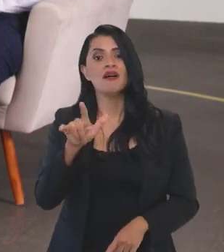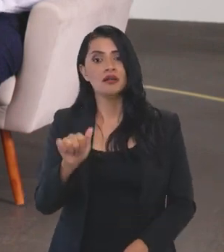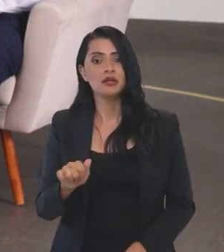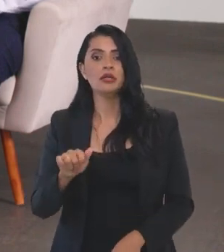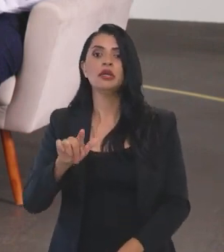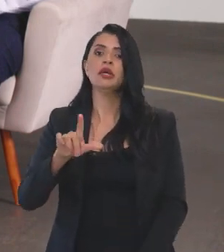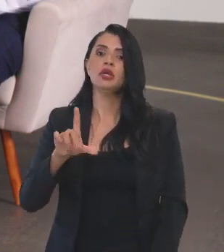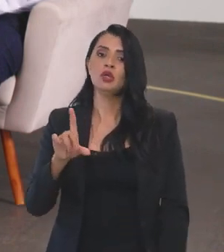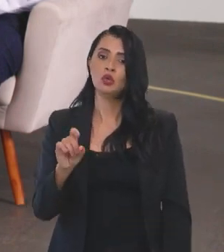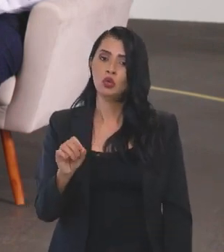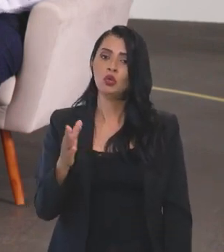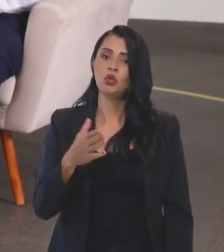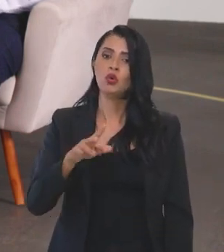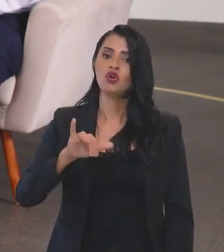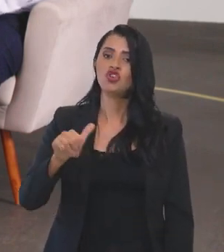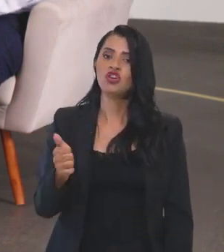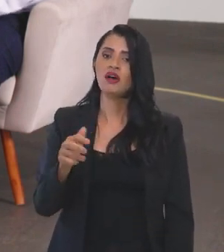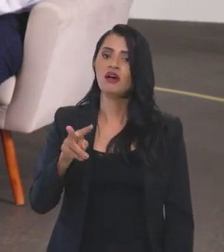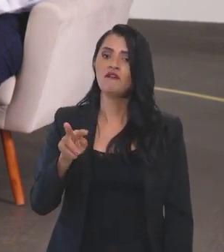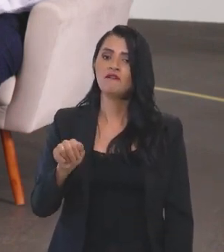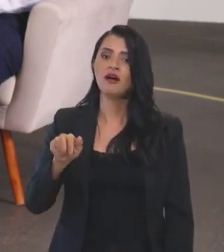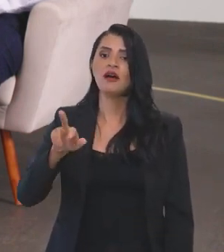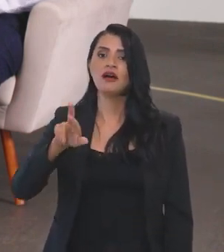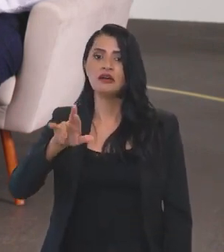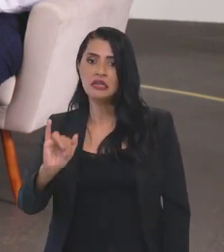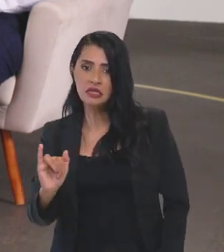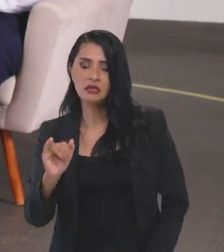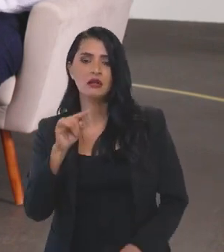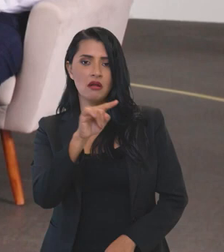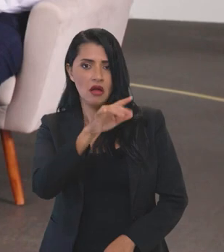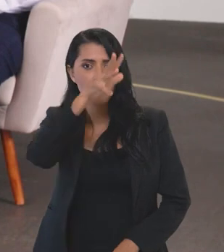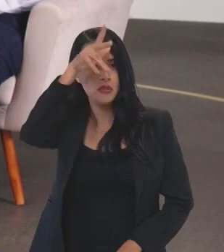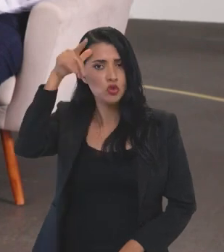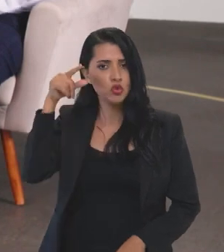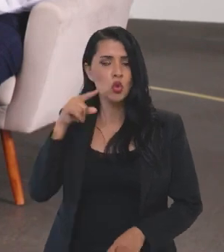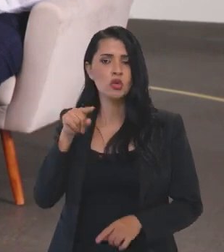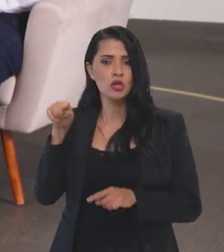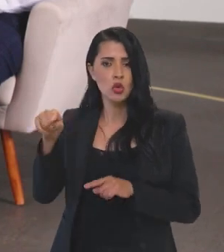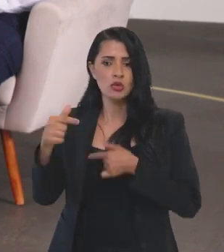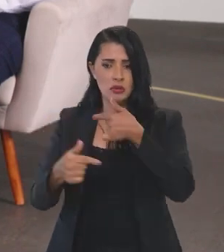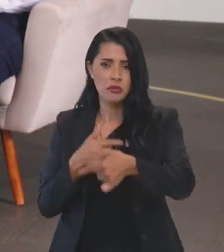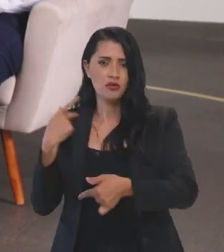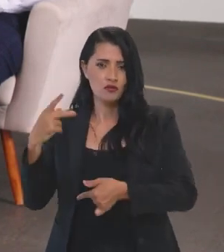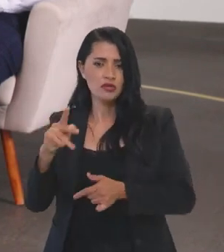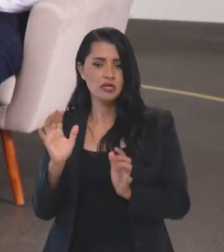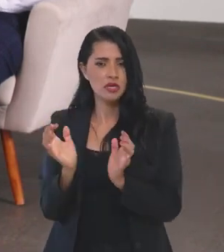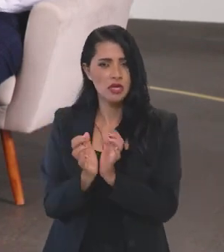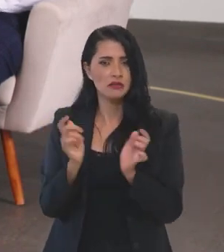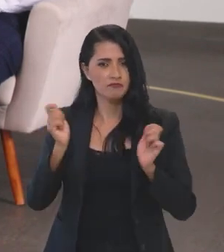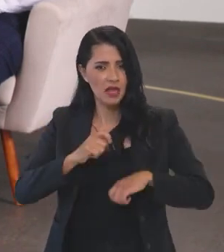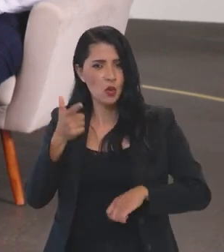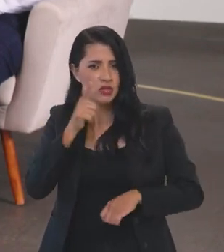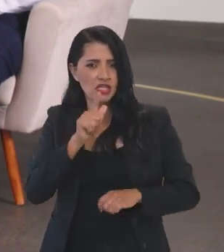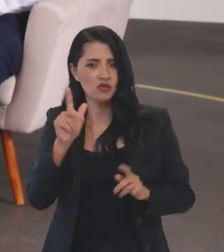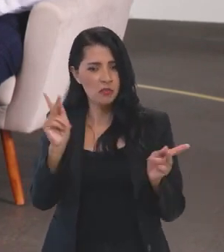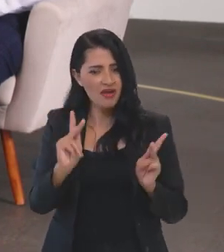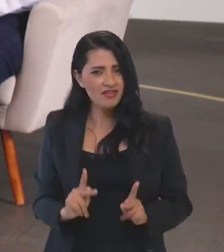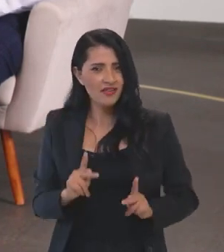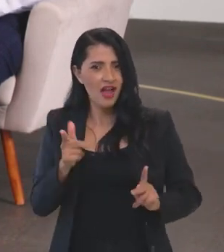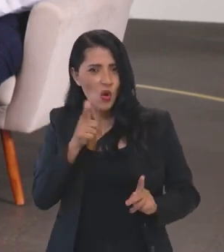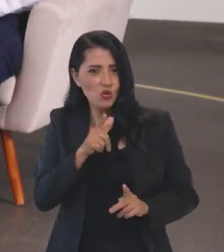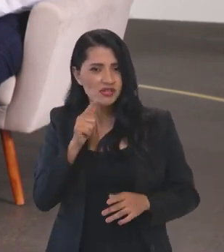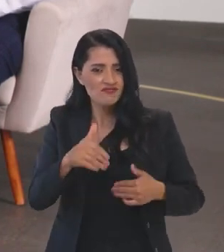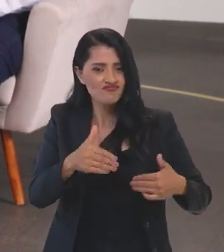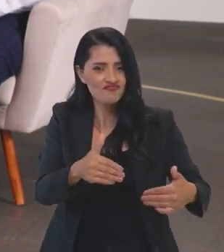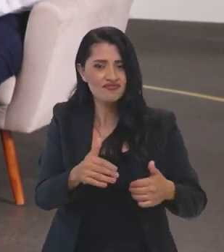Javari, no Amazonas. Um trabalho conjunto de vocês com vários outros órgãos federais está possibilitando a pacificação do local, não é?